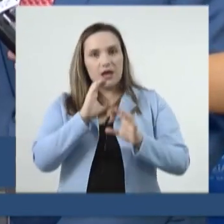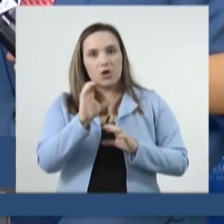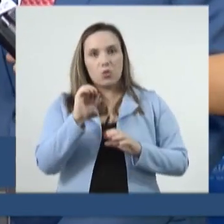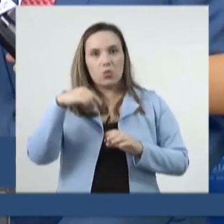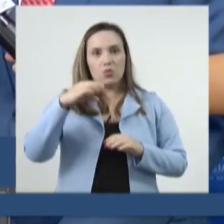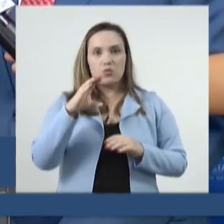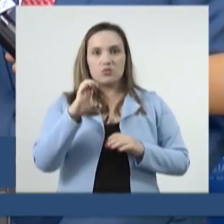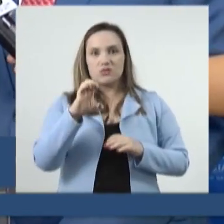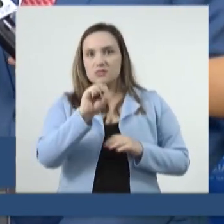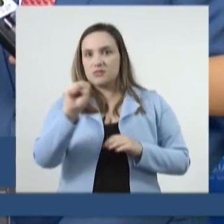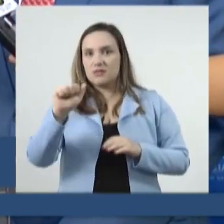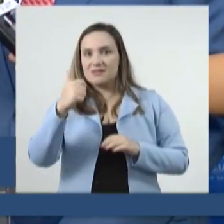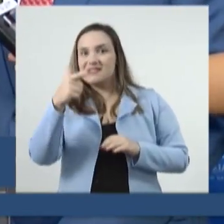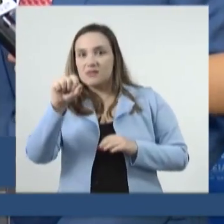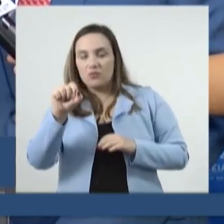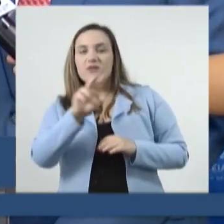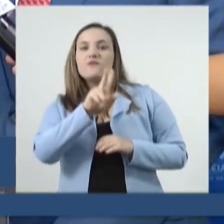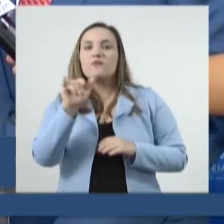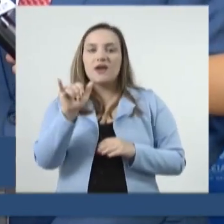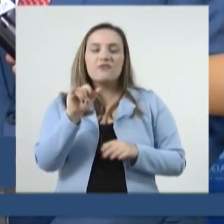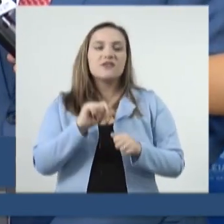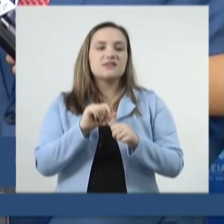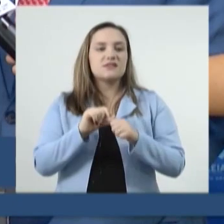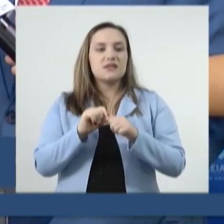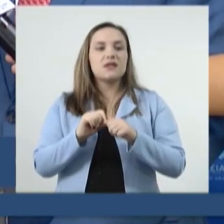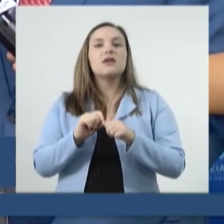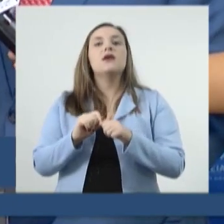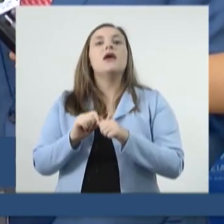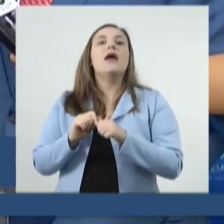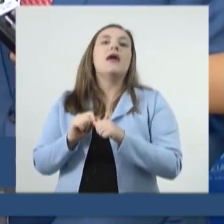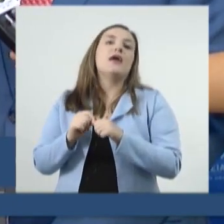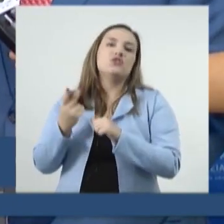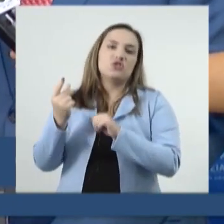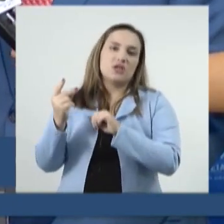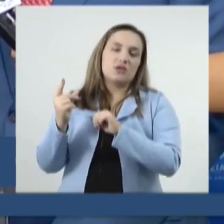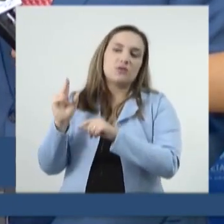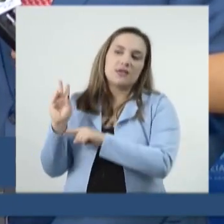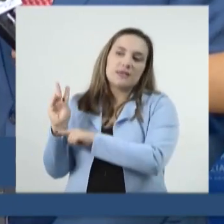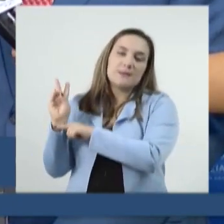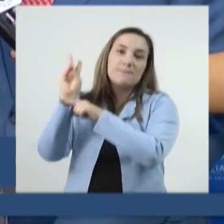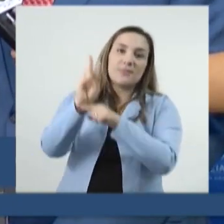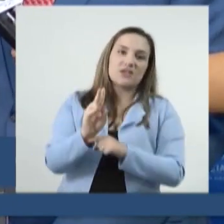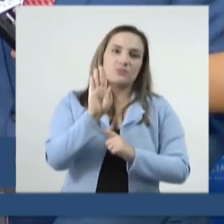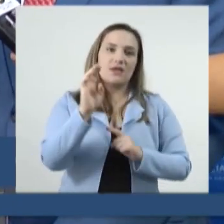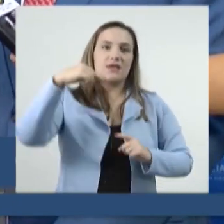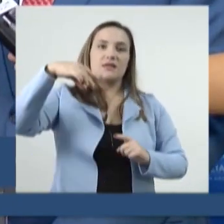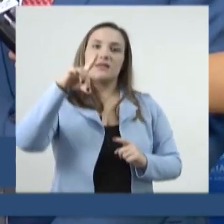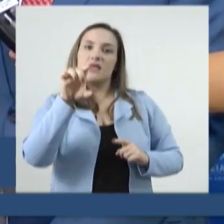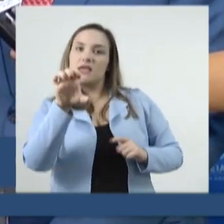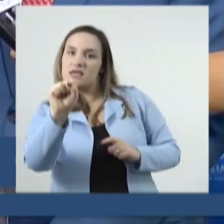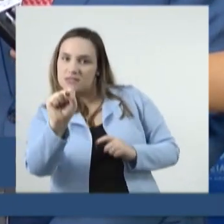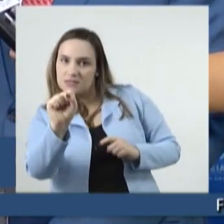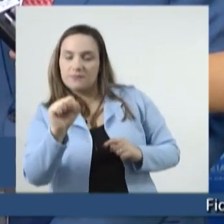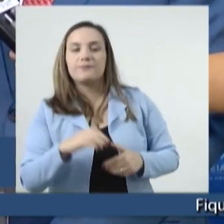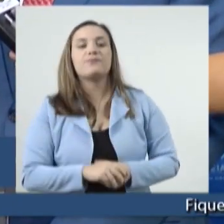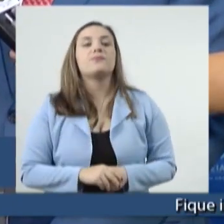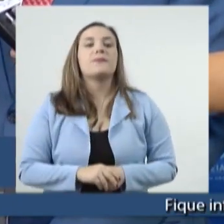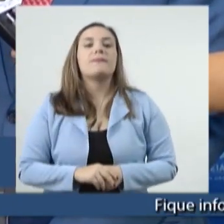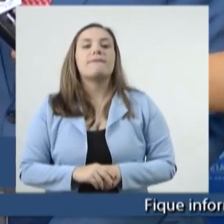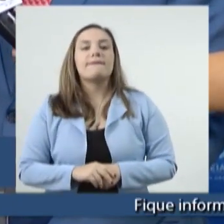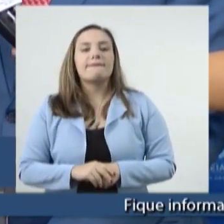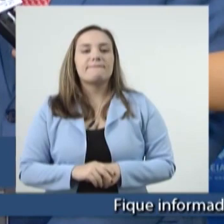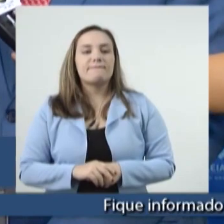parte já começando a usar aquilo que a Assembleia aprovou do empréstimo do BNDES, do investimento,